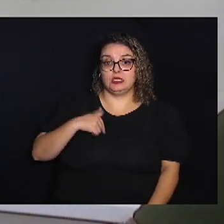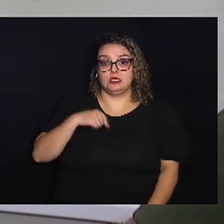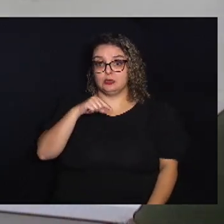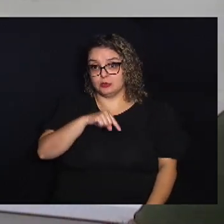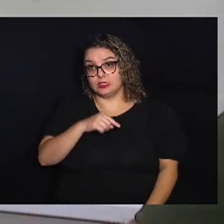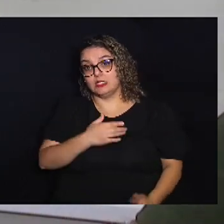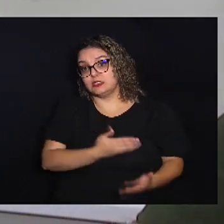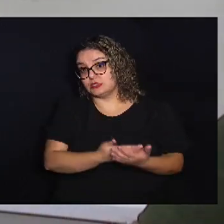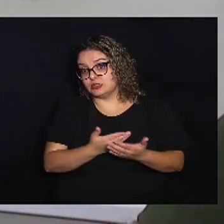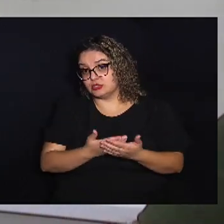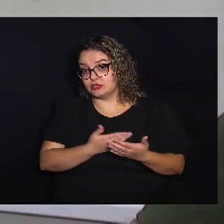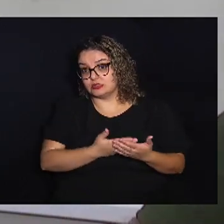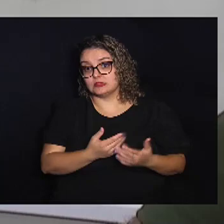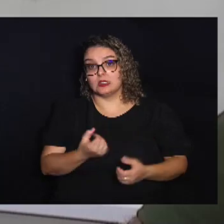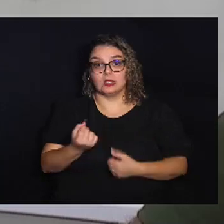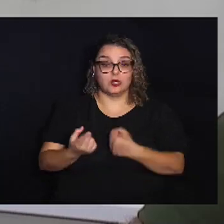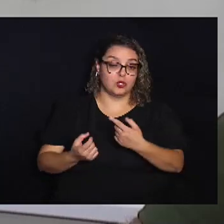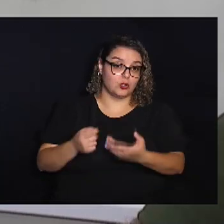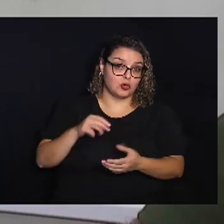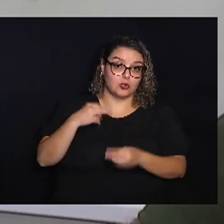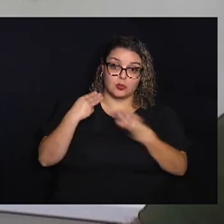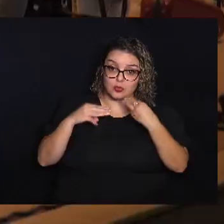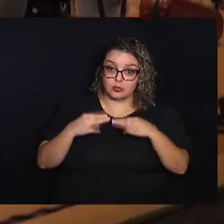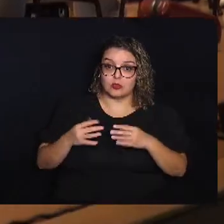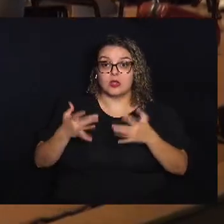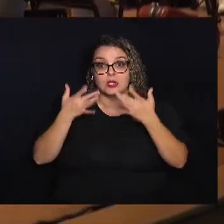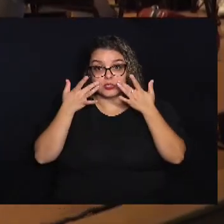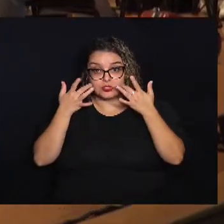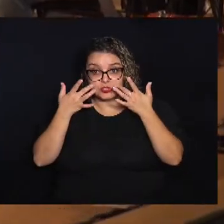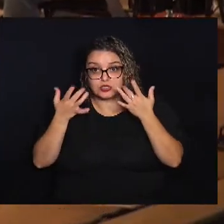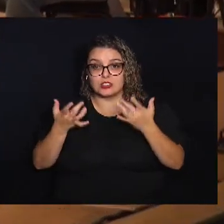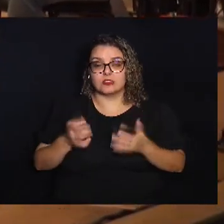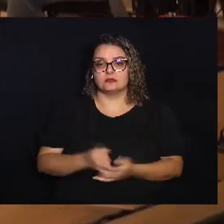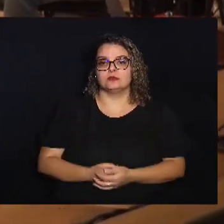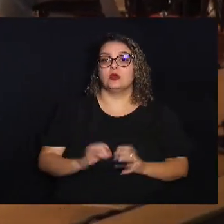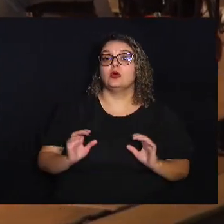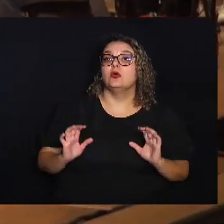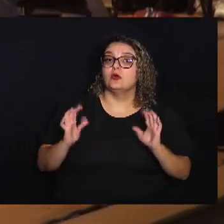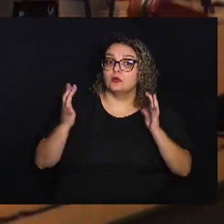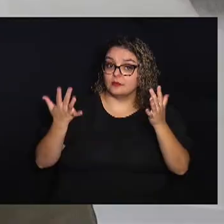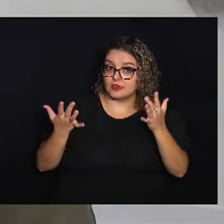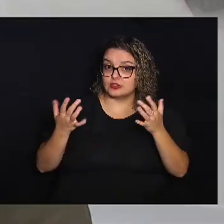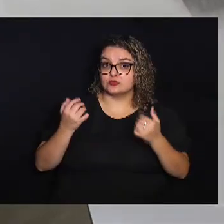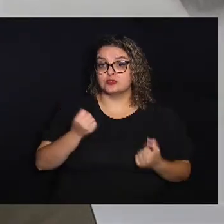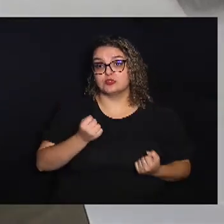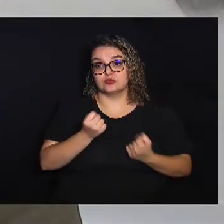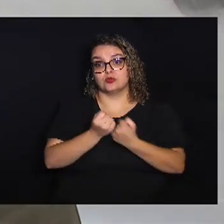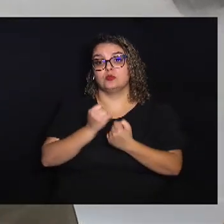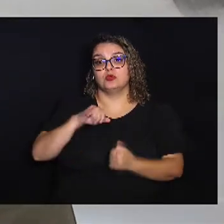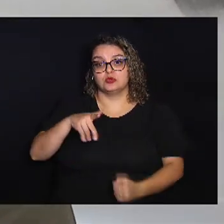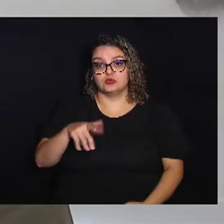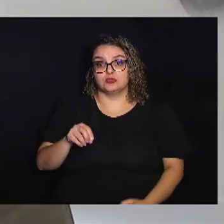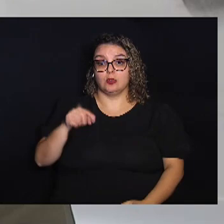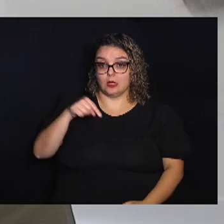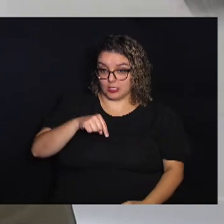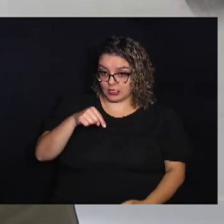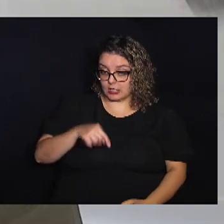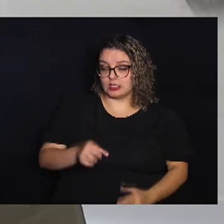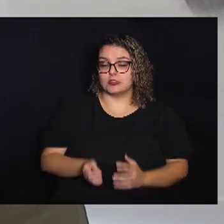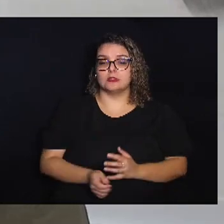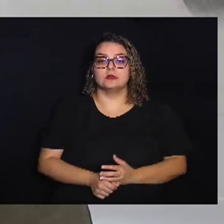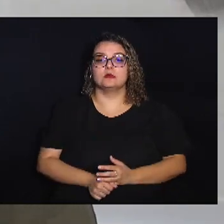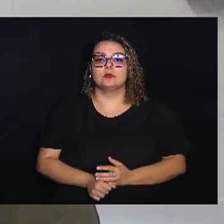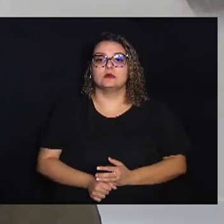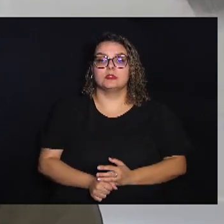Fiz algumas músicas Para peças De teatro O festival Já tem o apoio De João Aqui Na